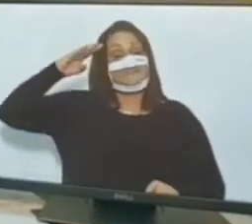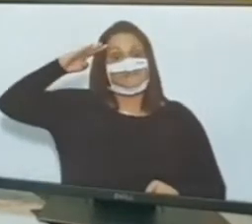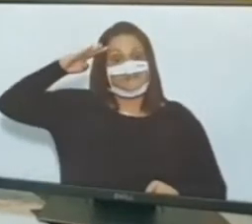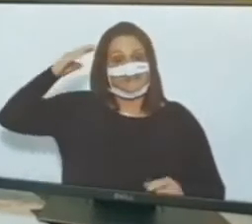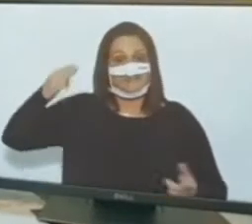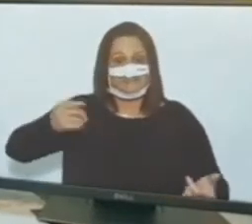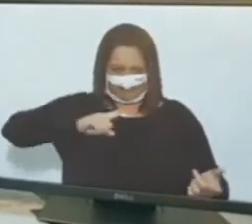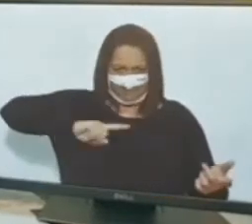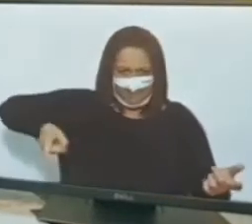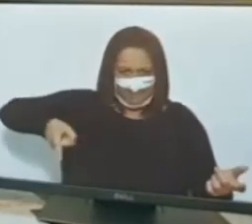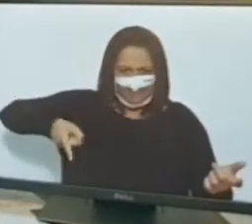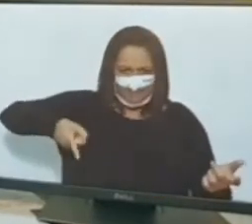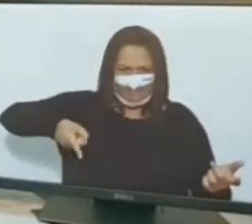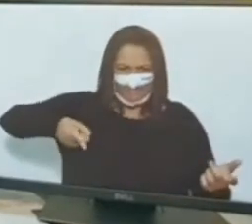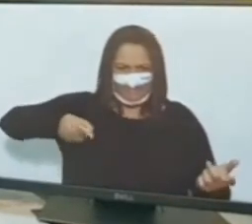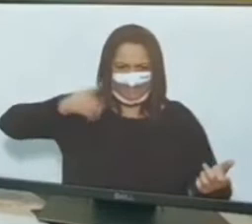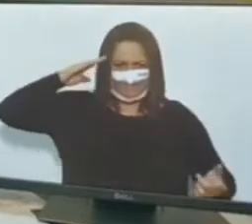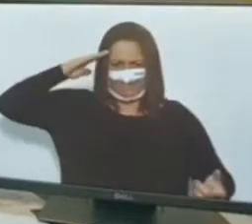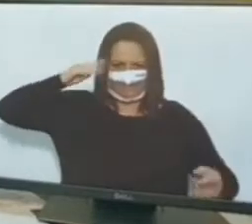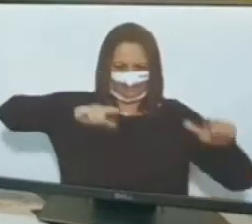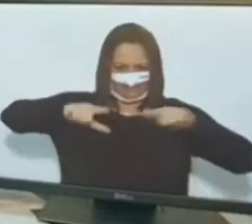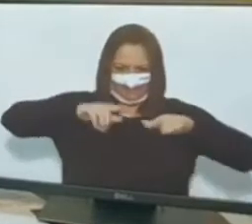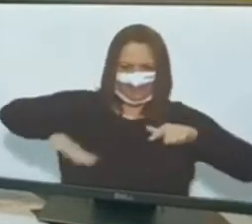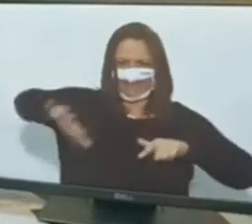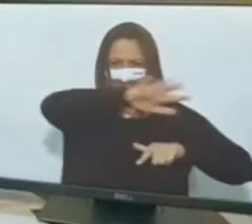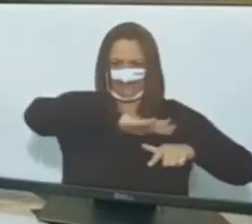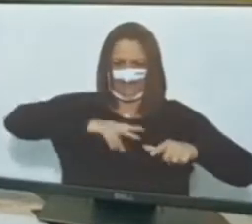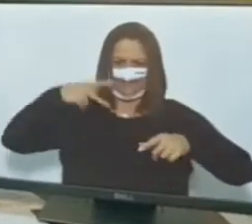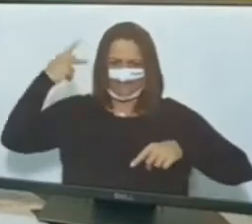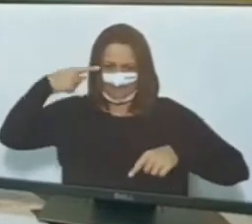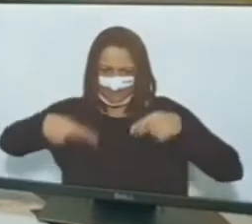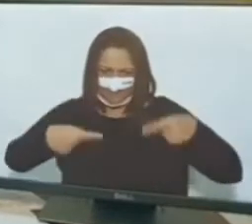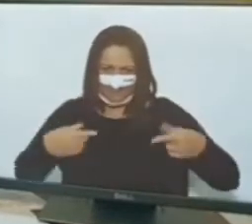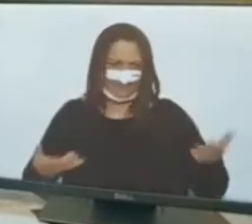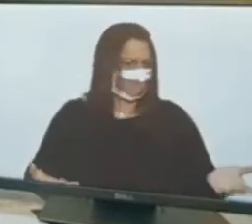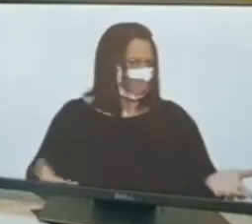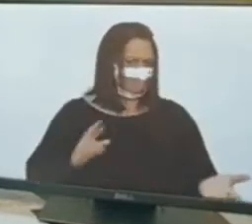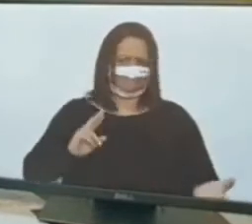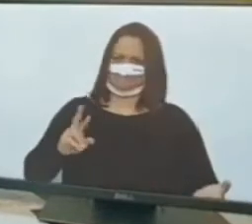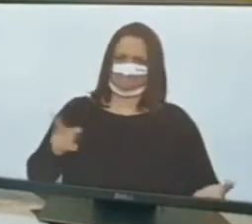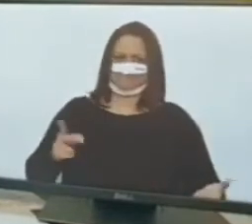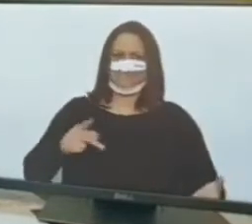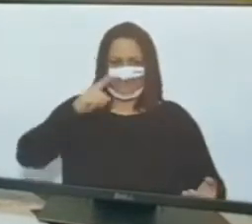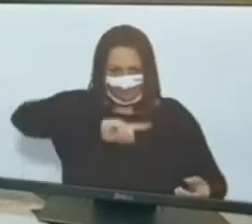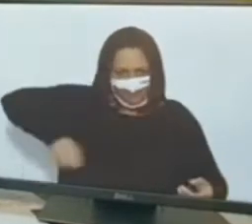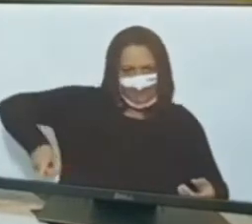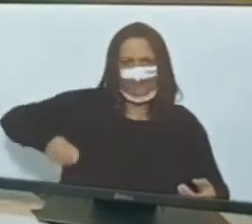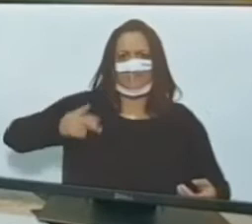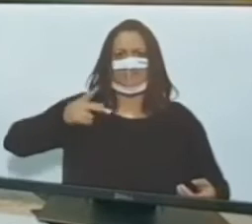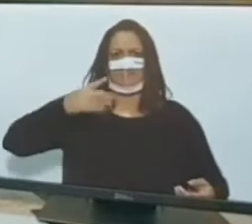proibido o militar entrar na política? É proibido o militar assumir as funções de